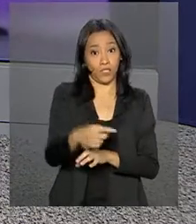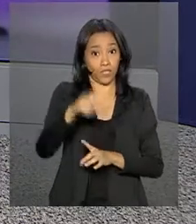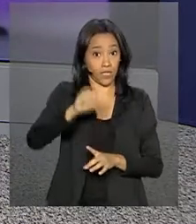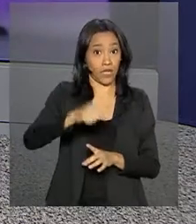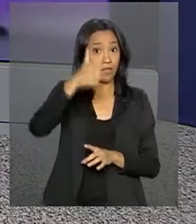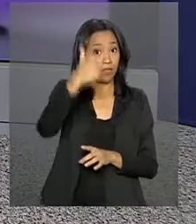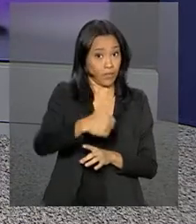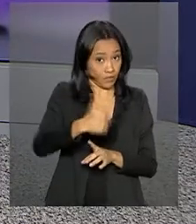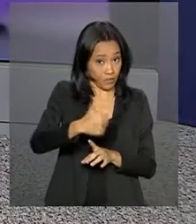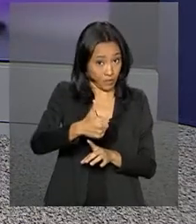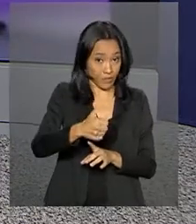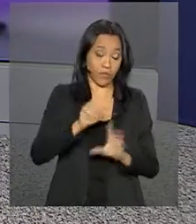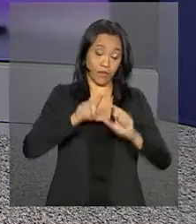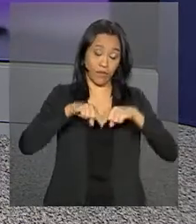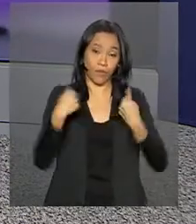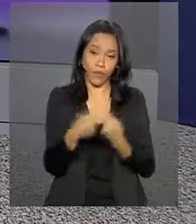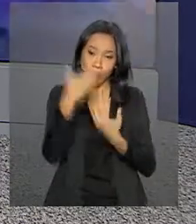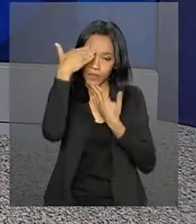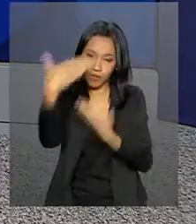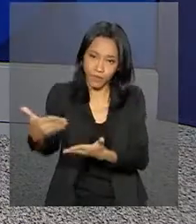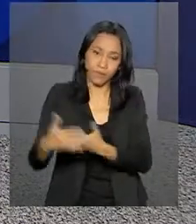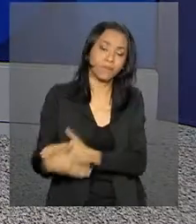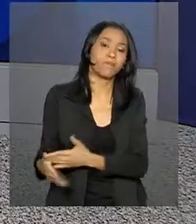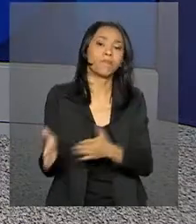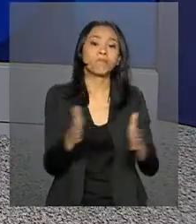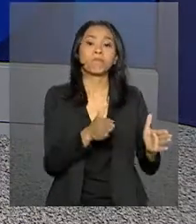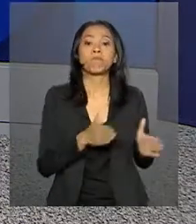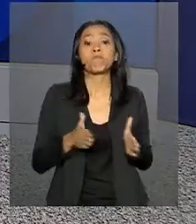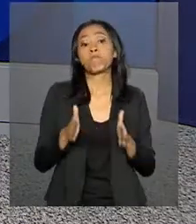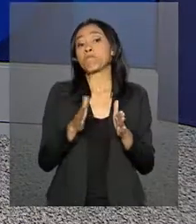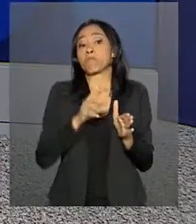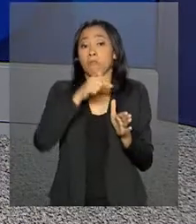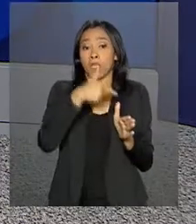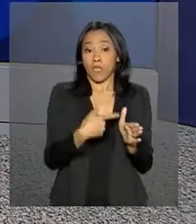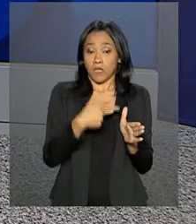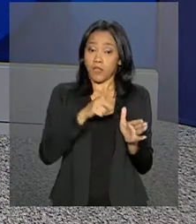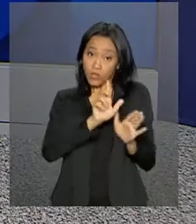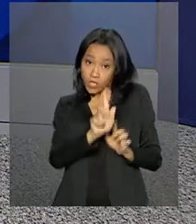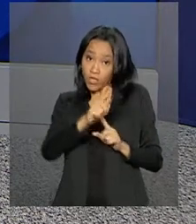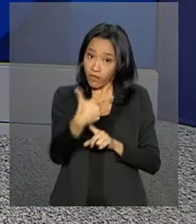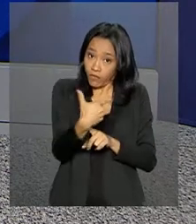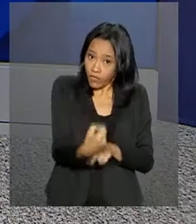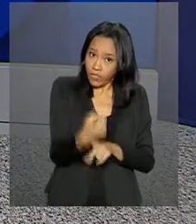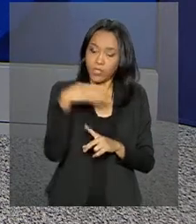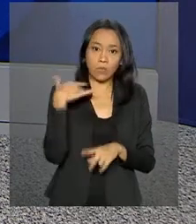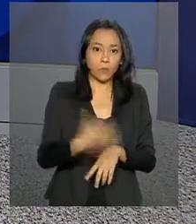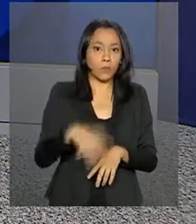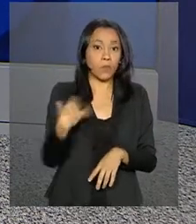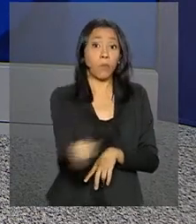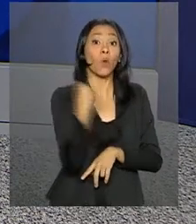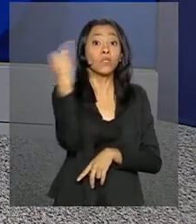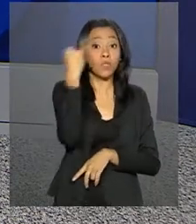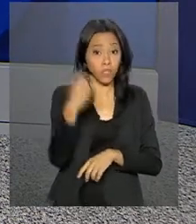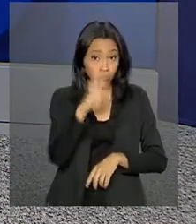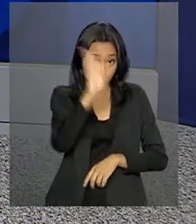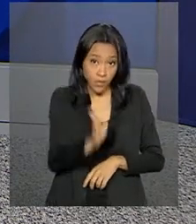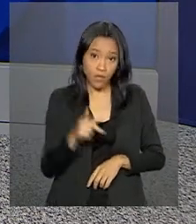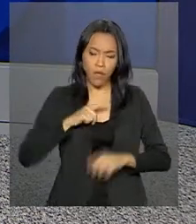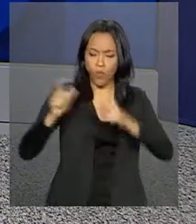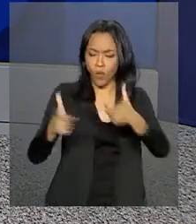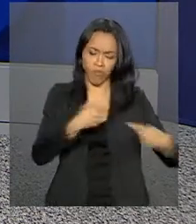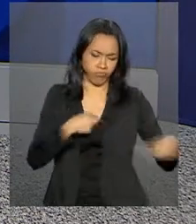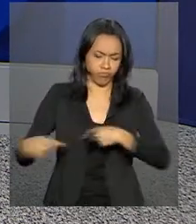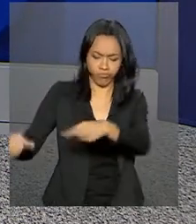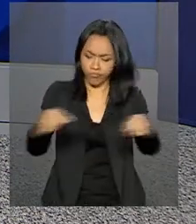maiores economias do mundo. Obrigado, Gabriela. O G20 tem importância central para o Brasil, pois é um espaço de debate e formação